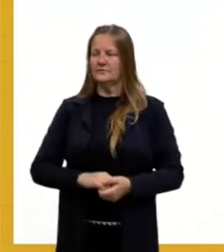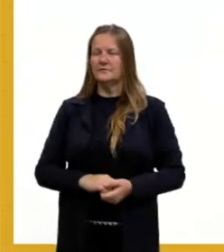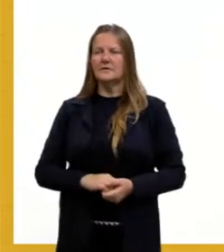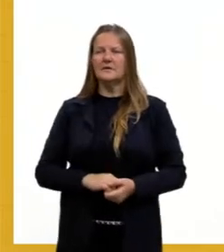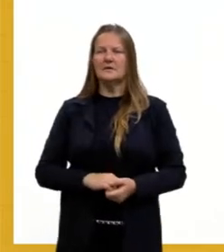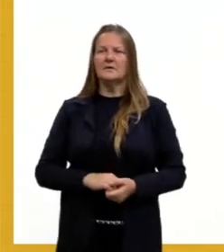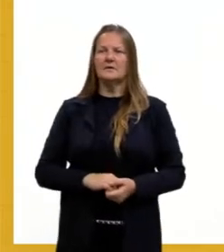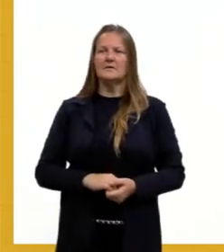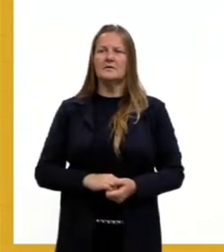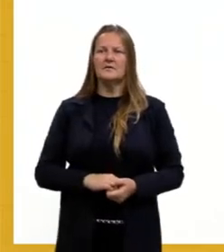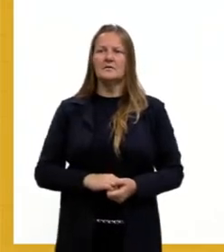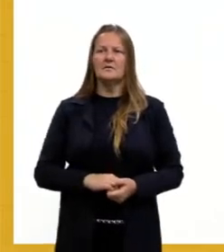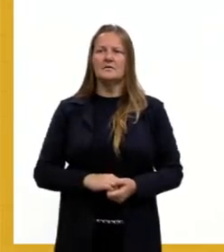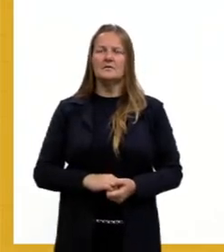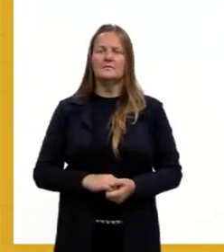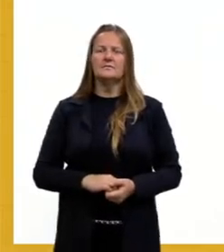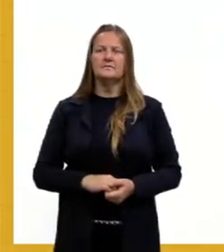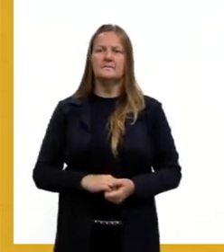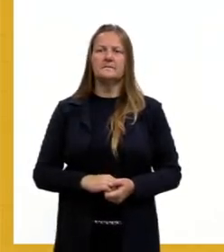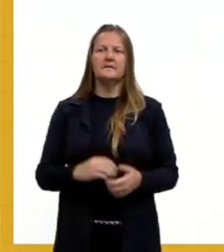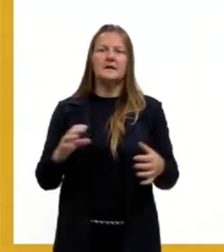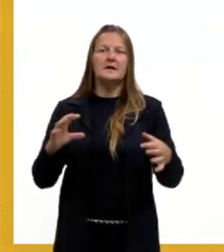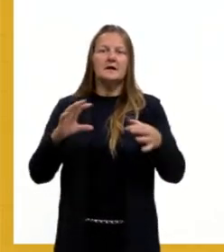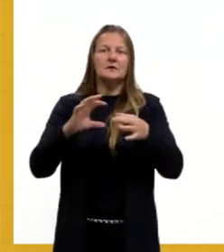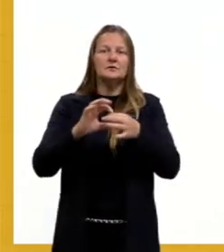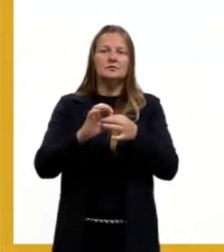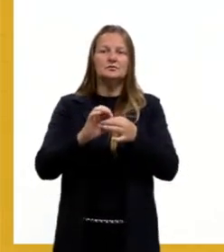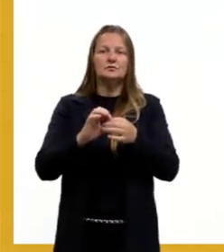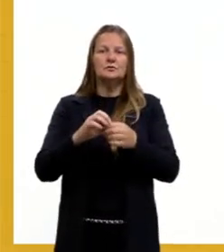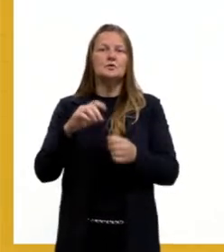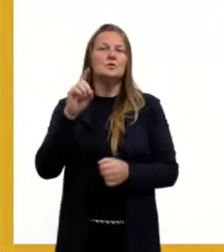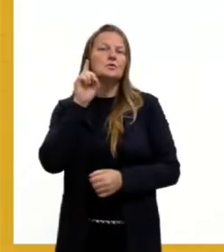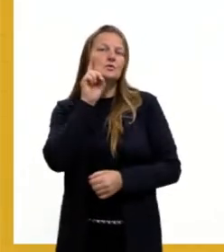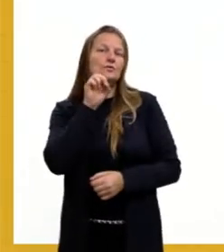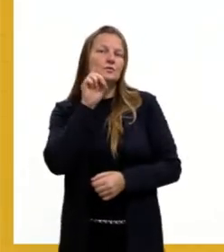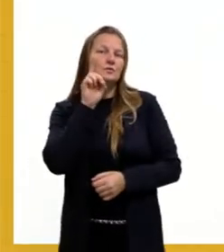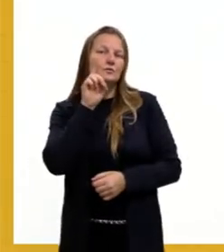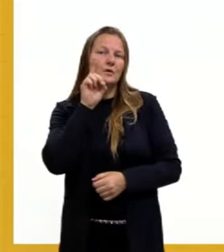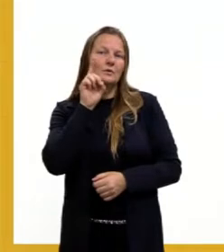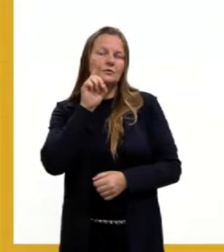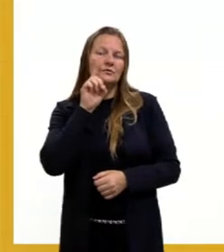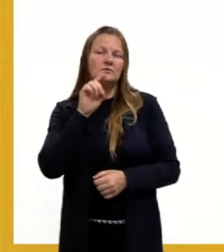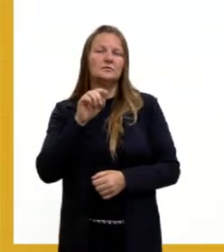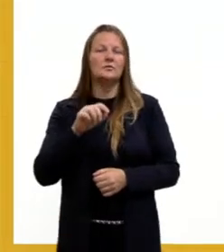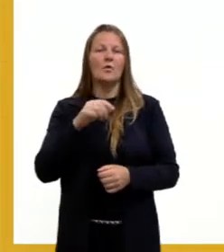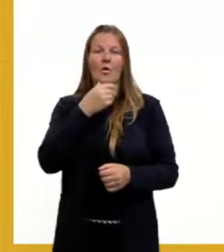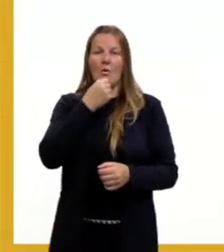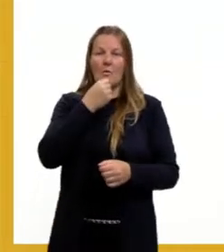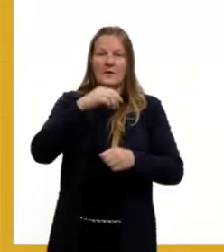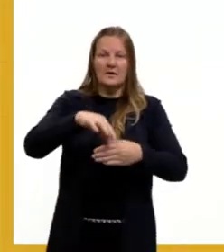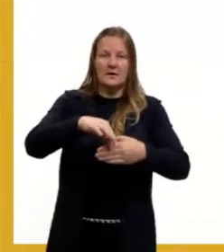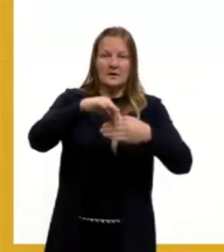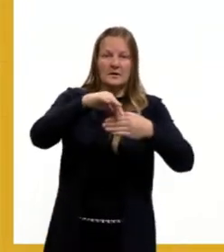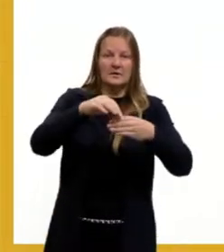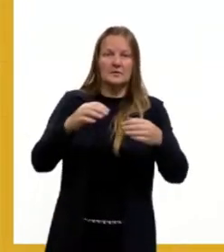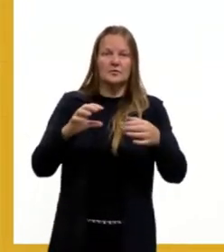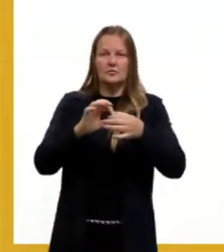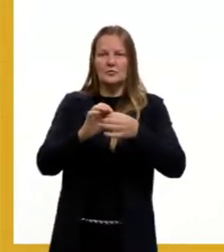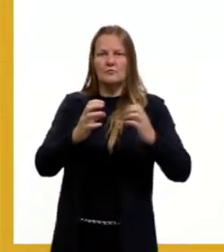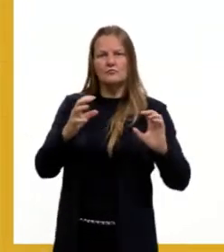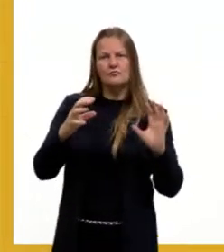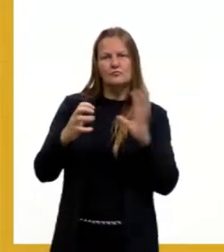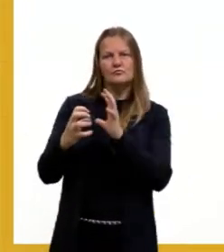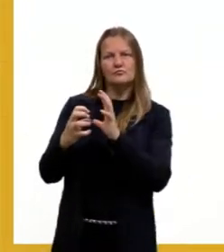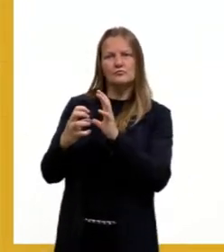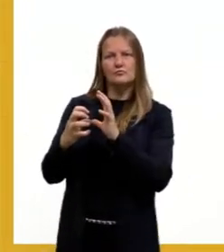responsável não, que se ligava também diretamente aos Estados Unidos. Quando entra o ayatolá, ele se volta contra os Estados Unidos, né,